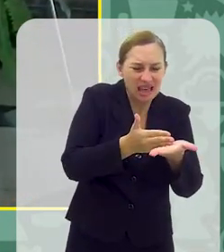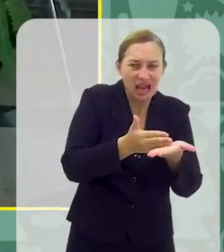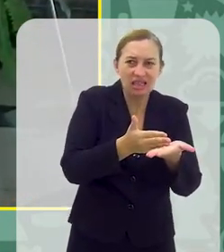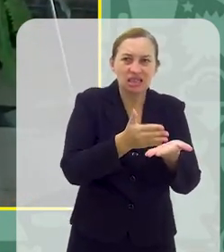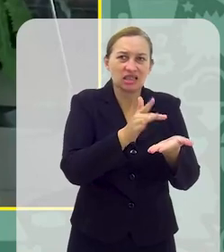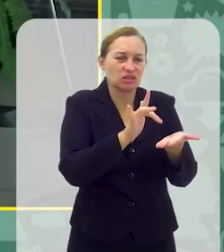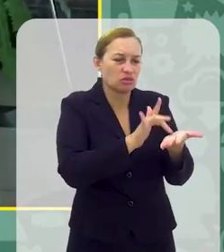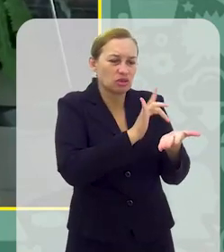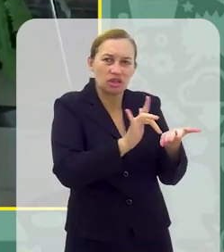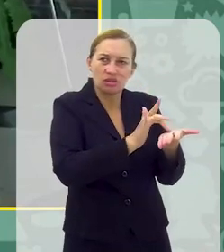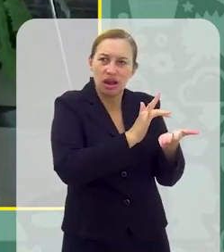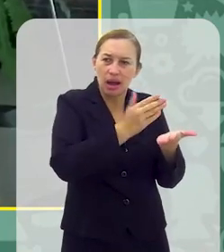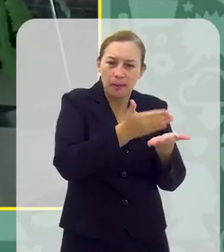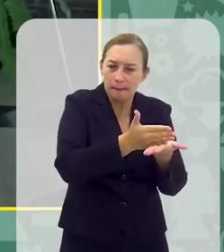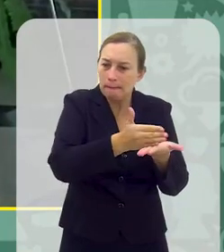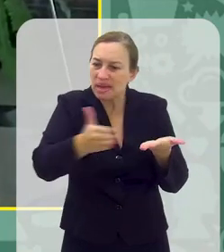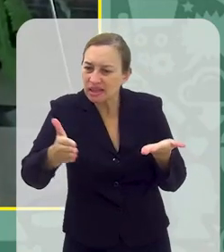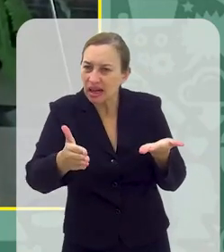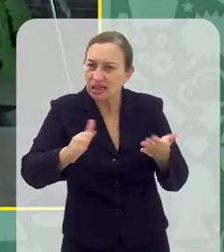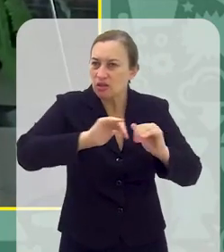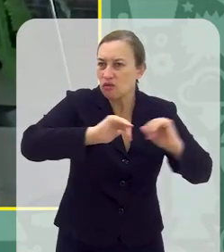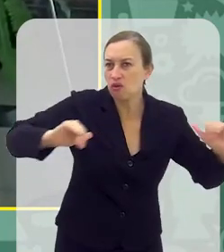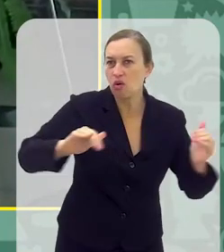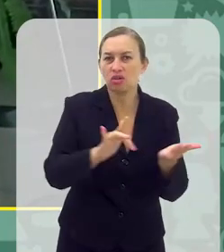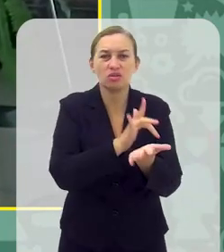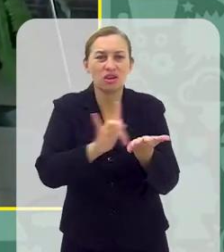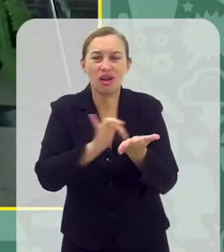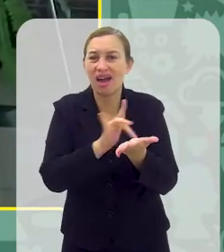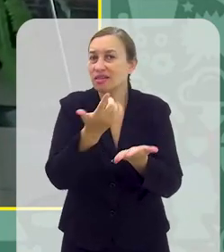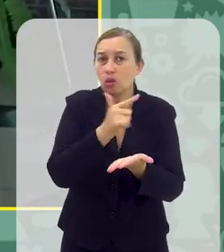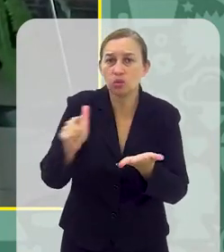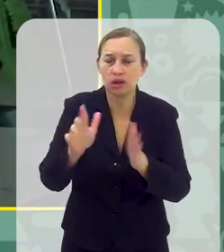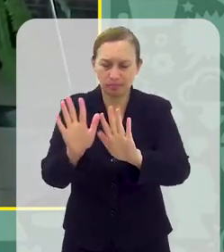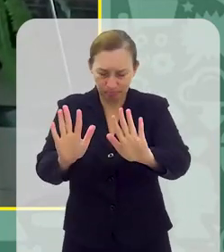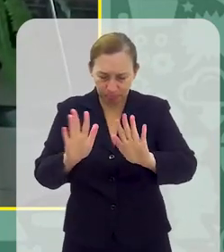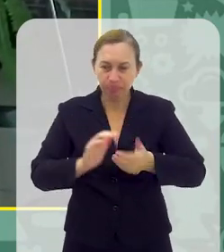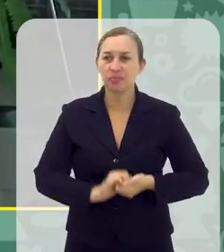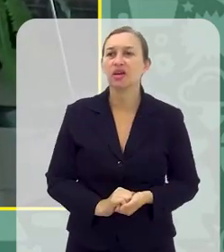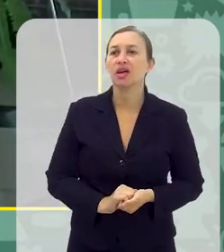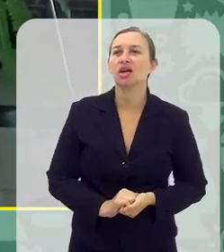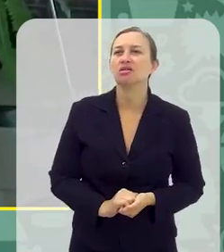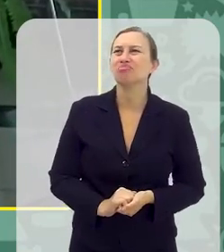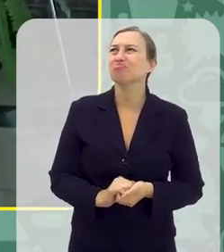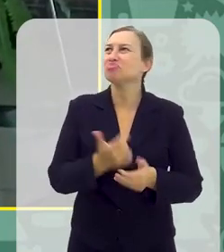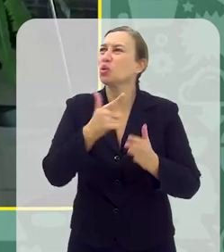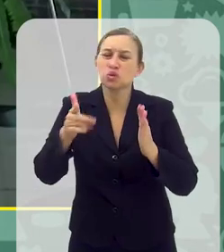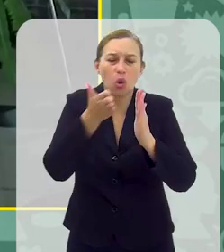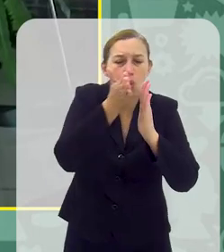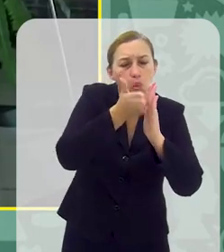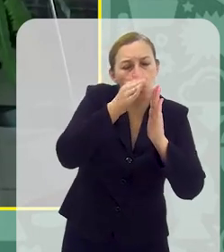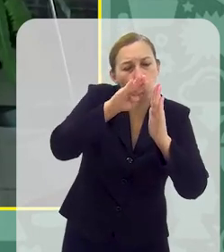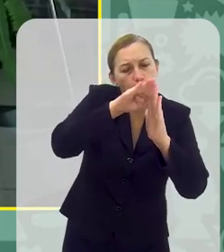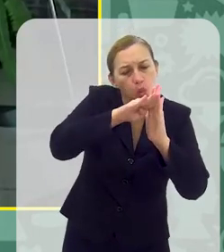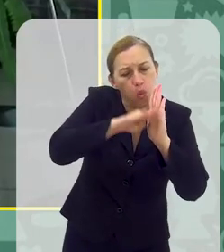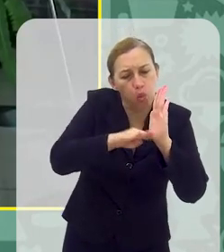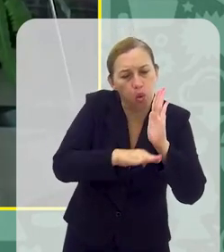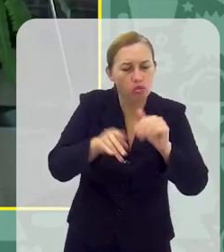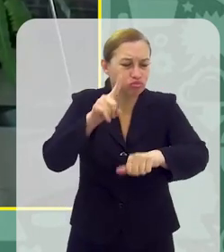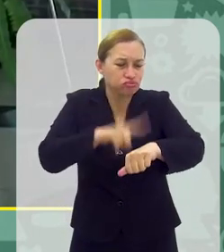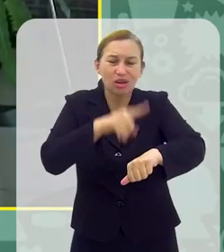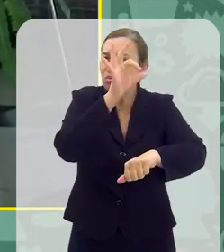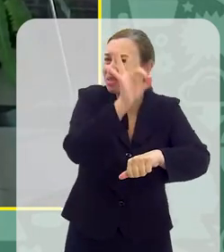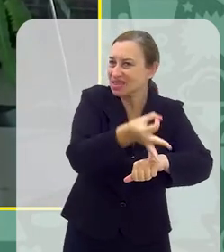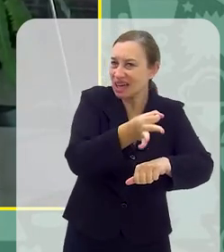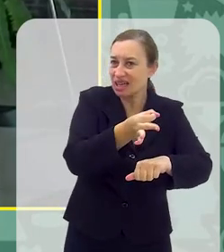deixa com menos tempo no celular e vê quem tem mais problema Então não existe um cronograma, não existe ali um